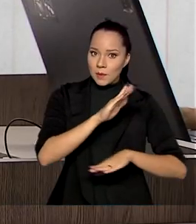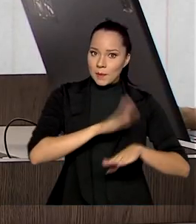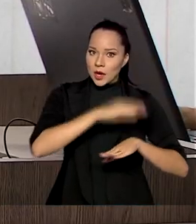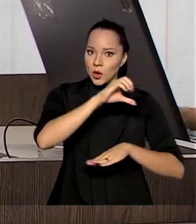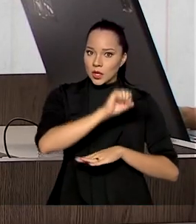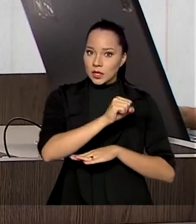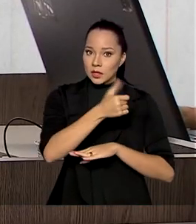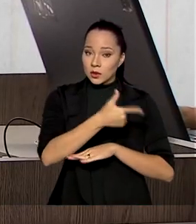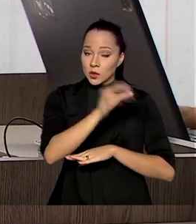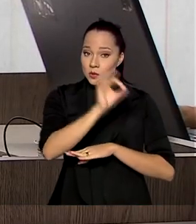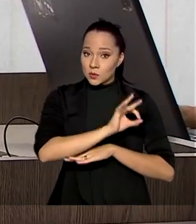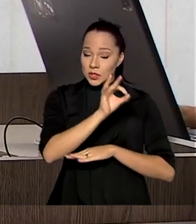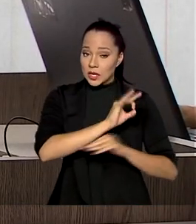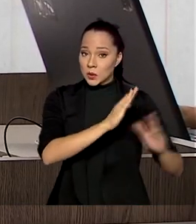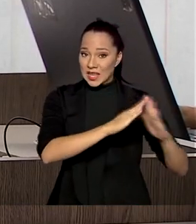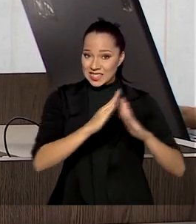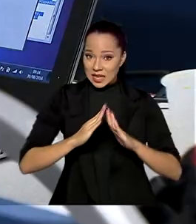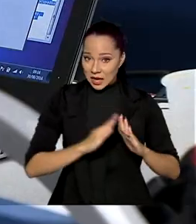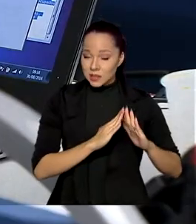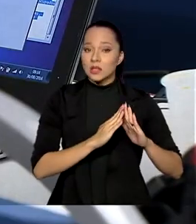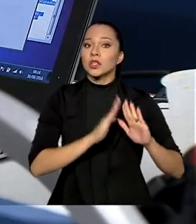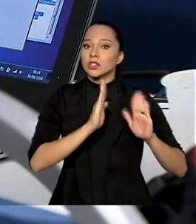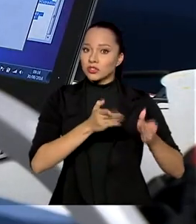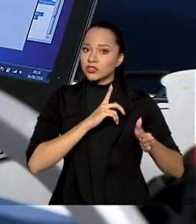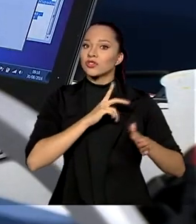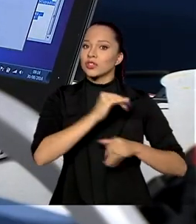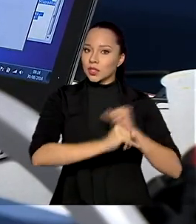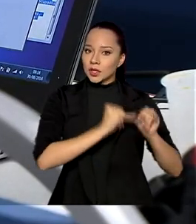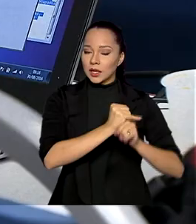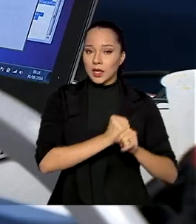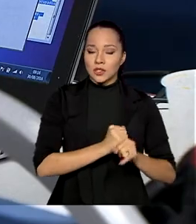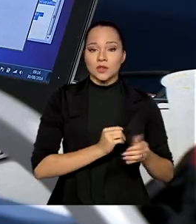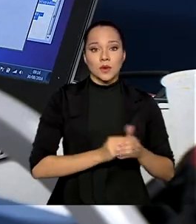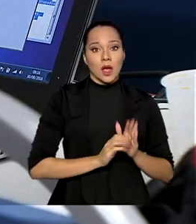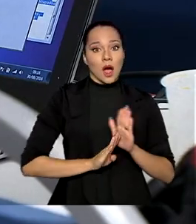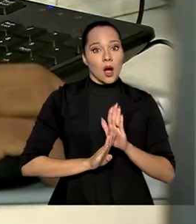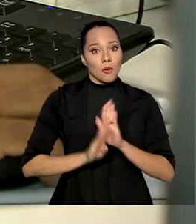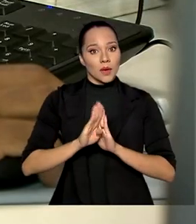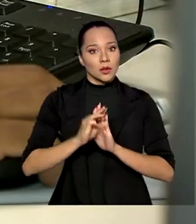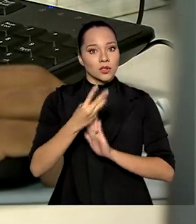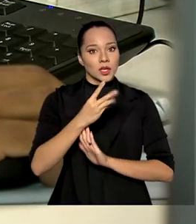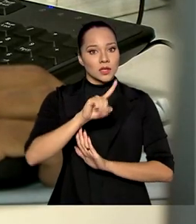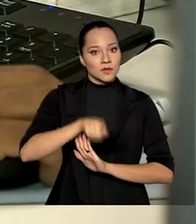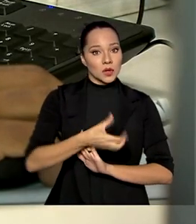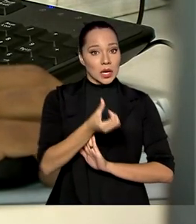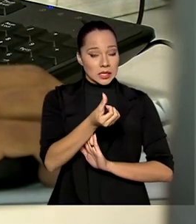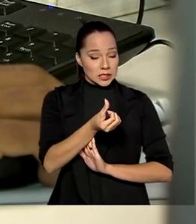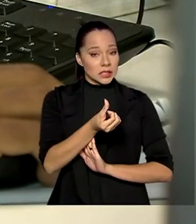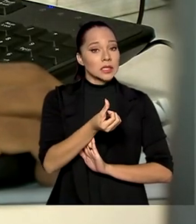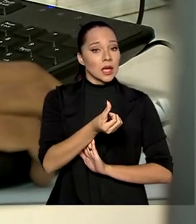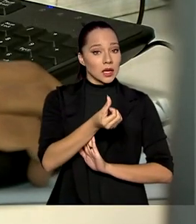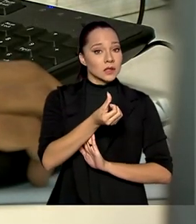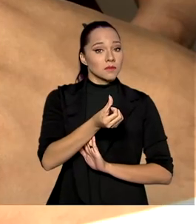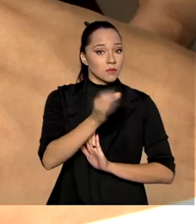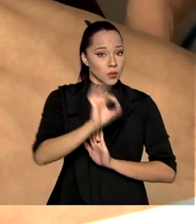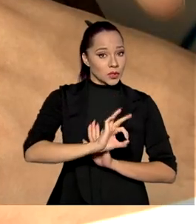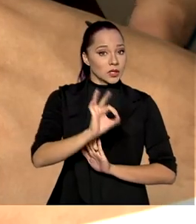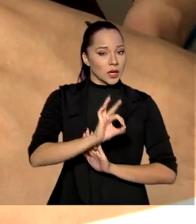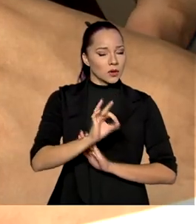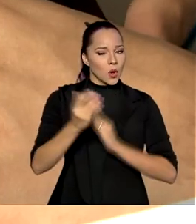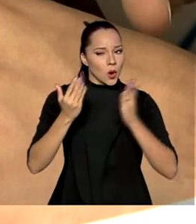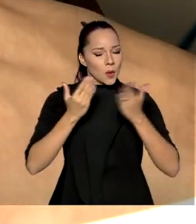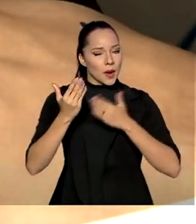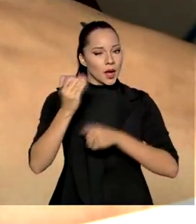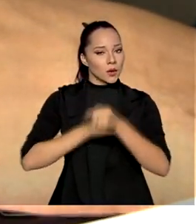82% das casas tinham internet. Um aumento de 3,6 pontos percentuais em